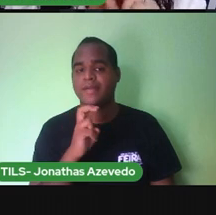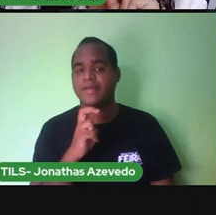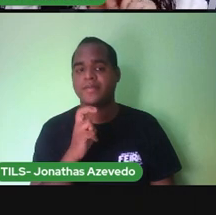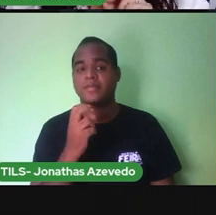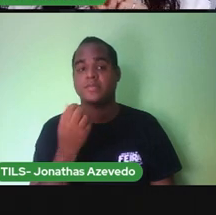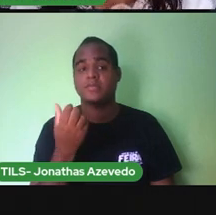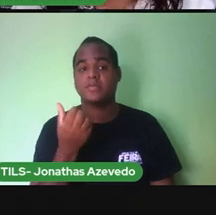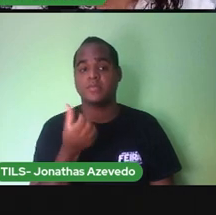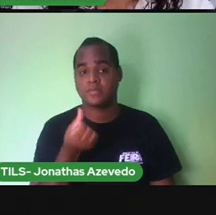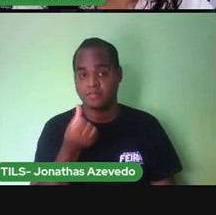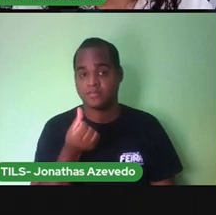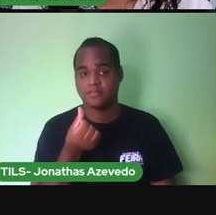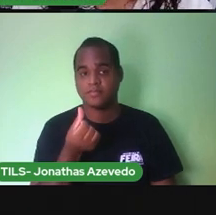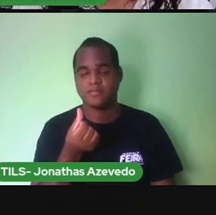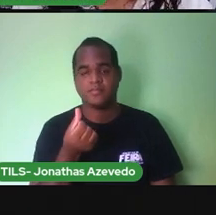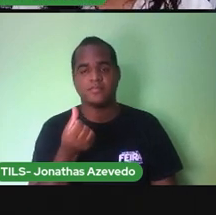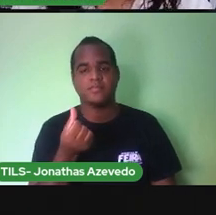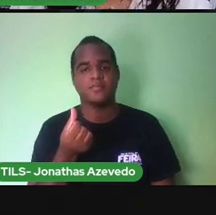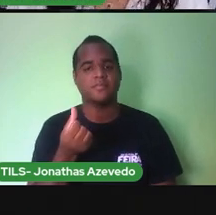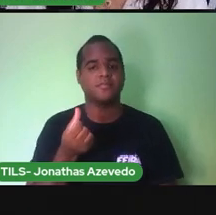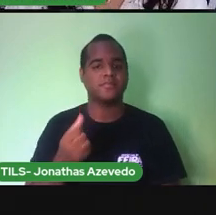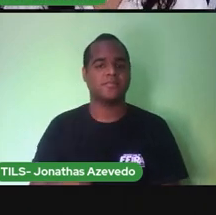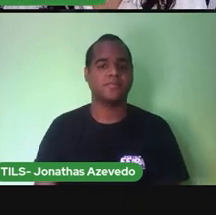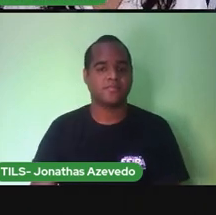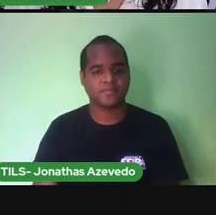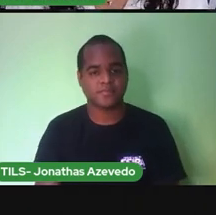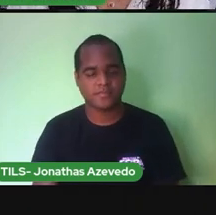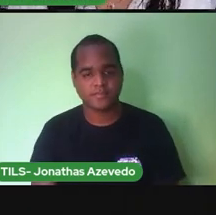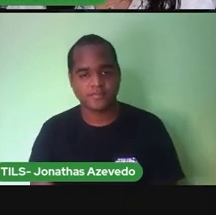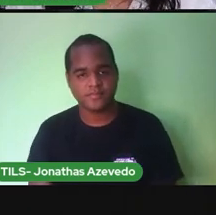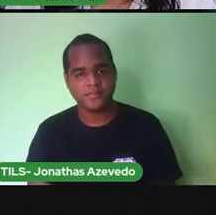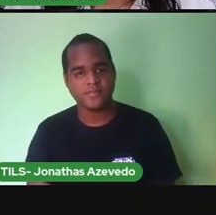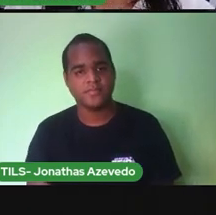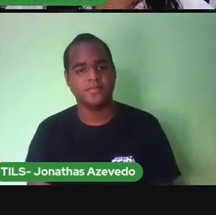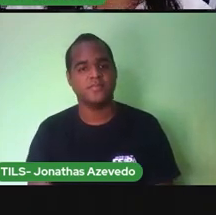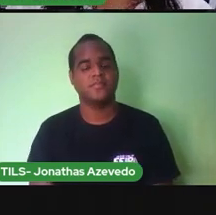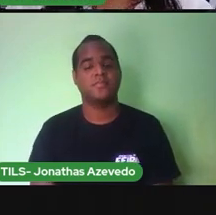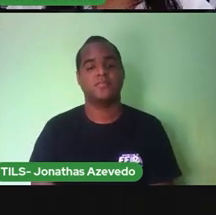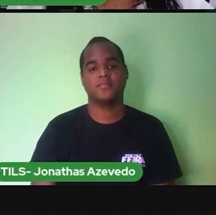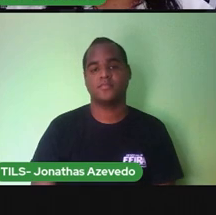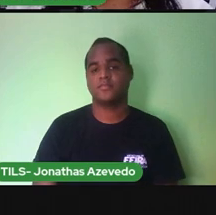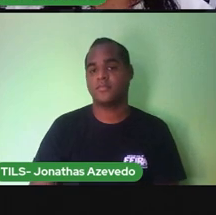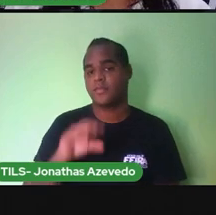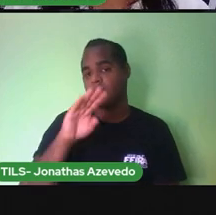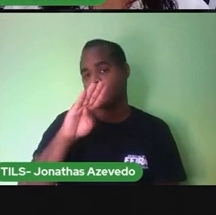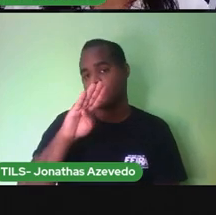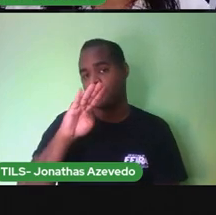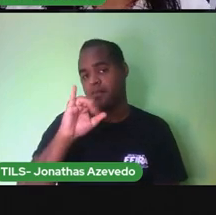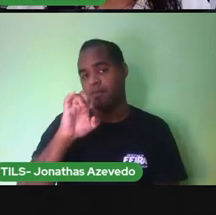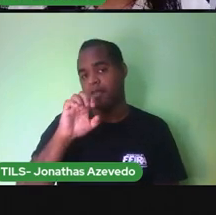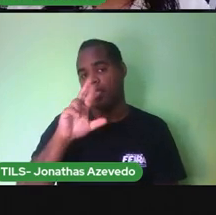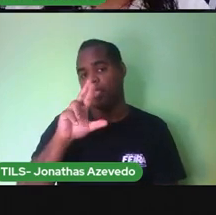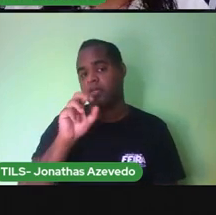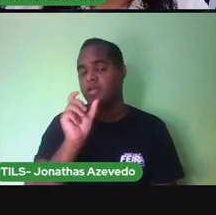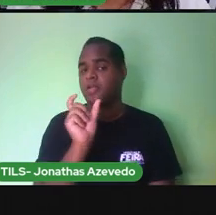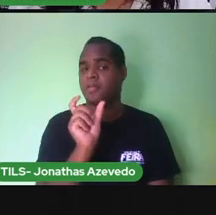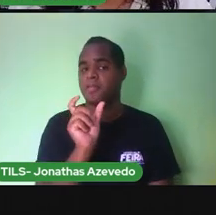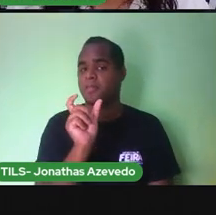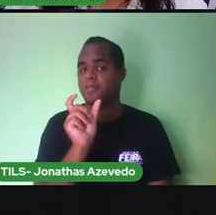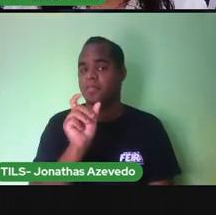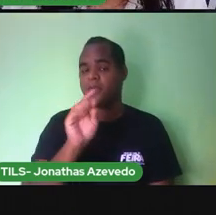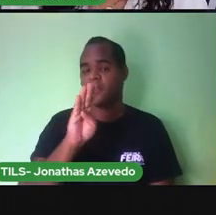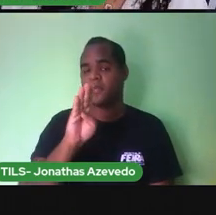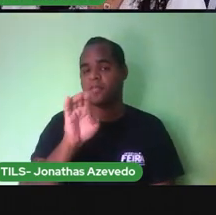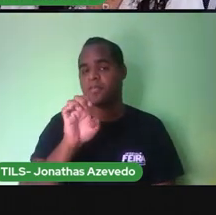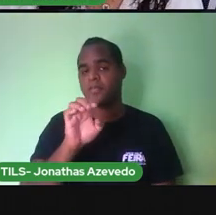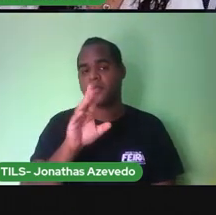Cinco Seis letrinhas A palavra Beira Fala beira Isso